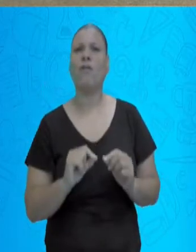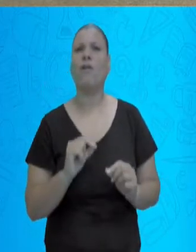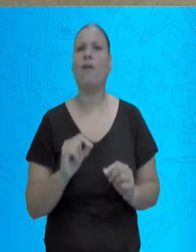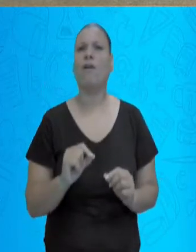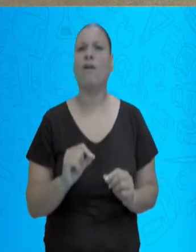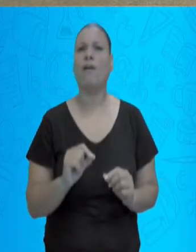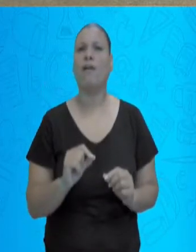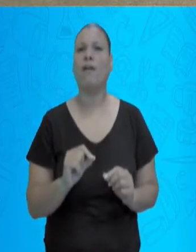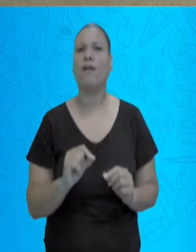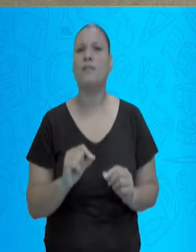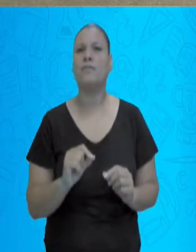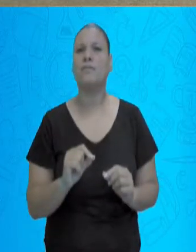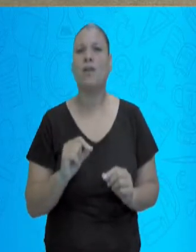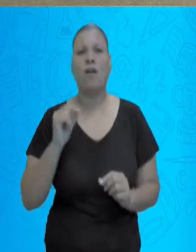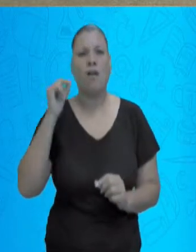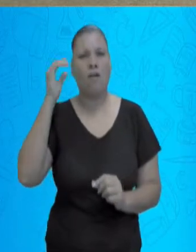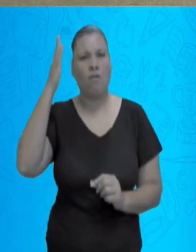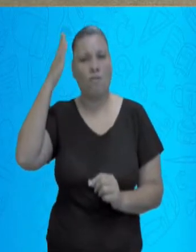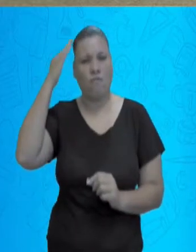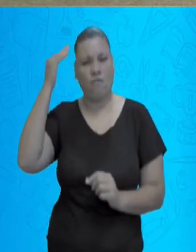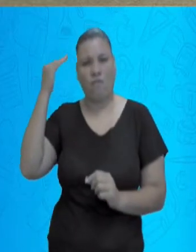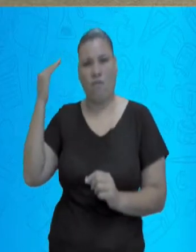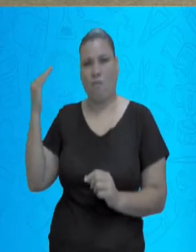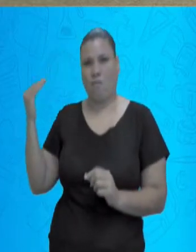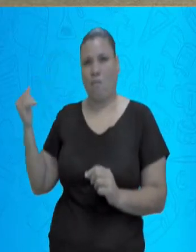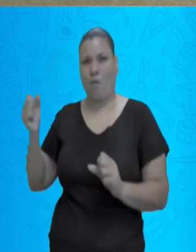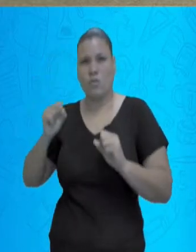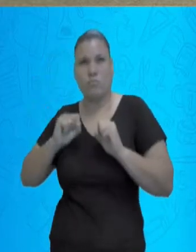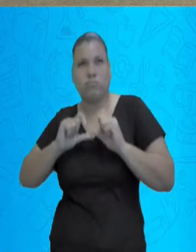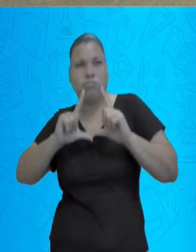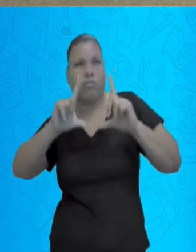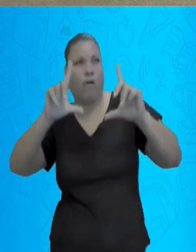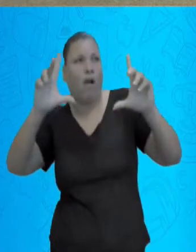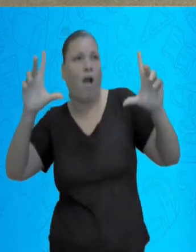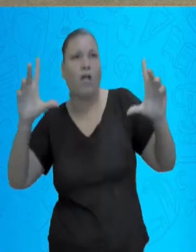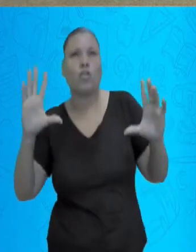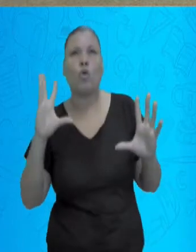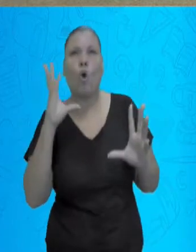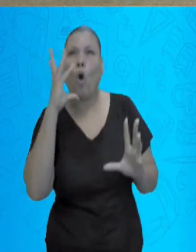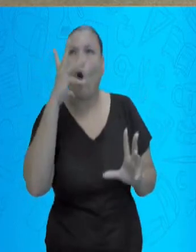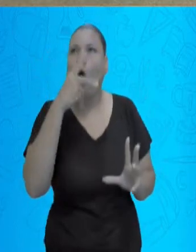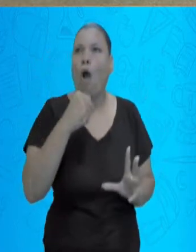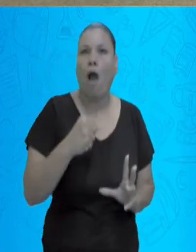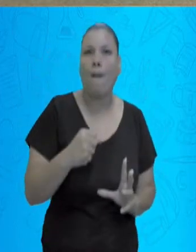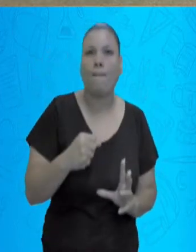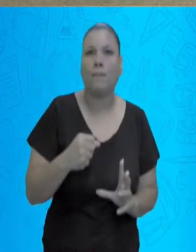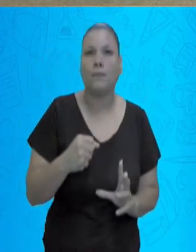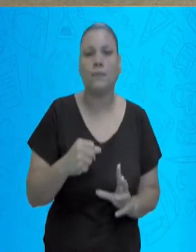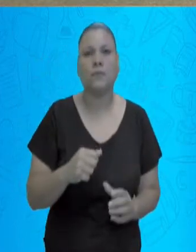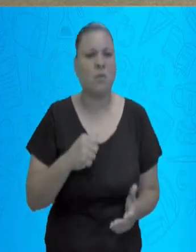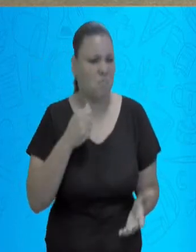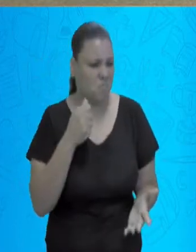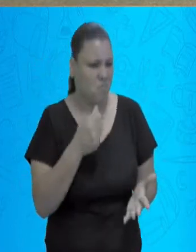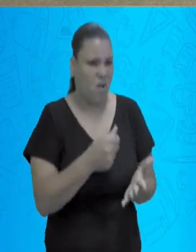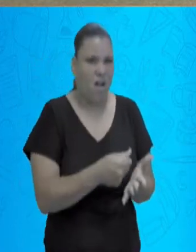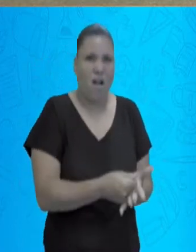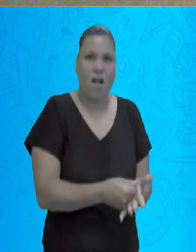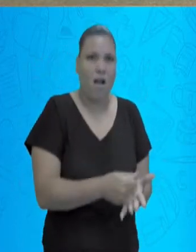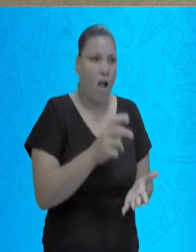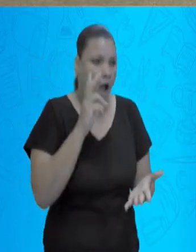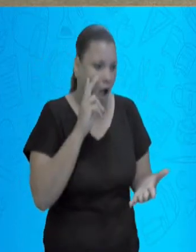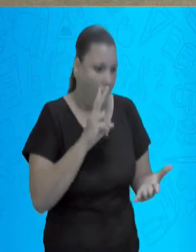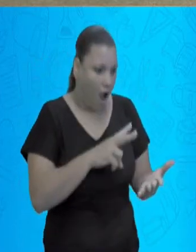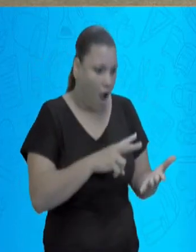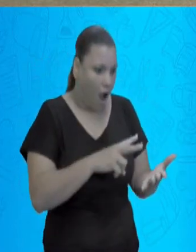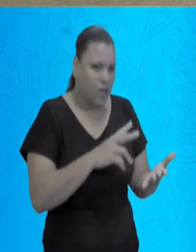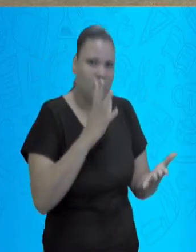teve um grande... como que eu vou dizer para vocês? Ela se sobressaiu mais. Embora, pode parecer,